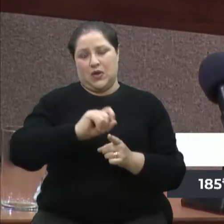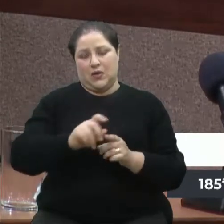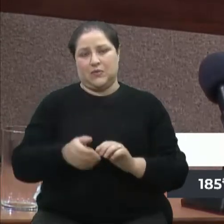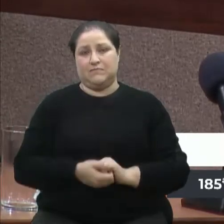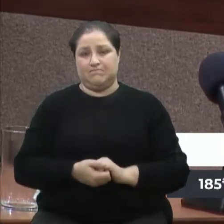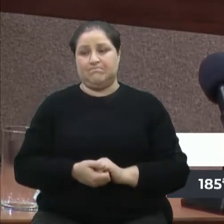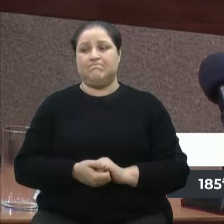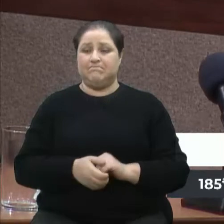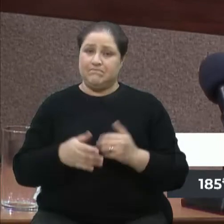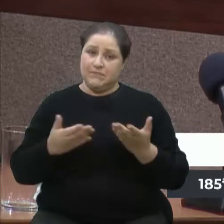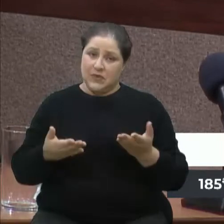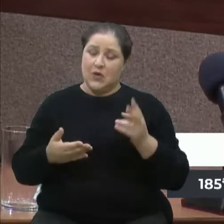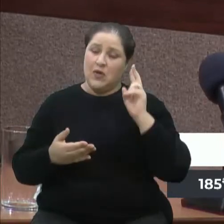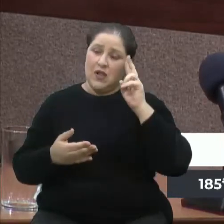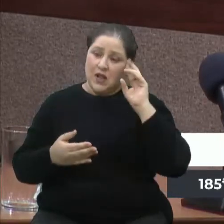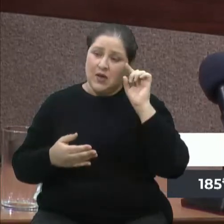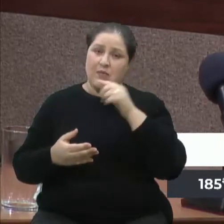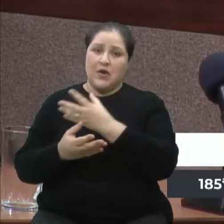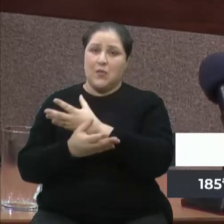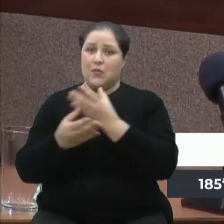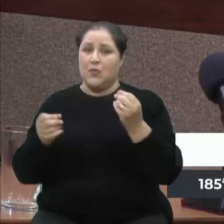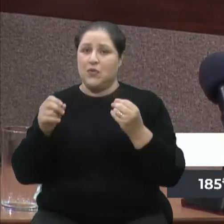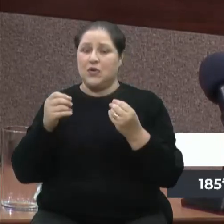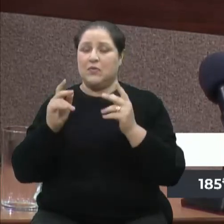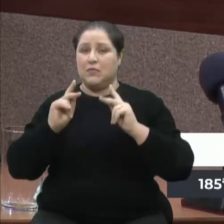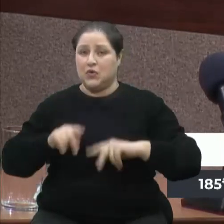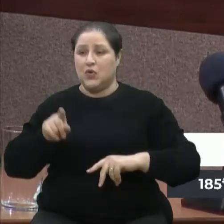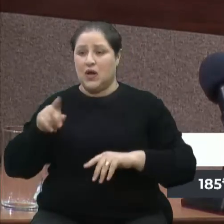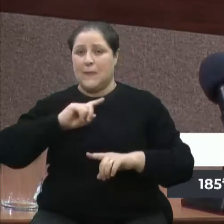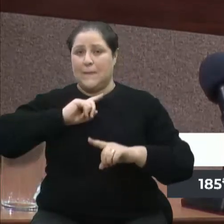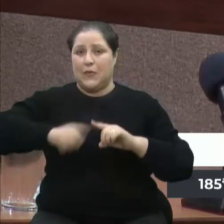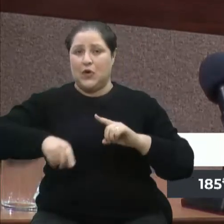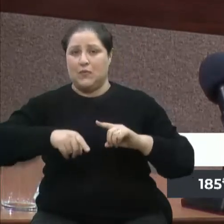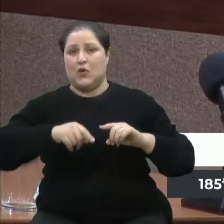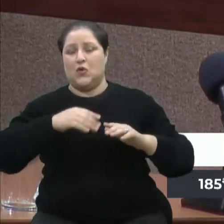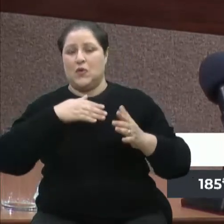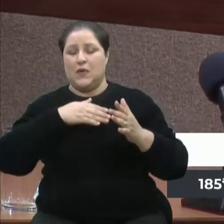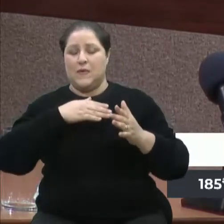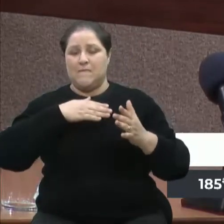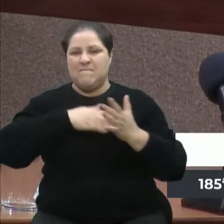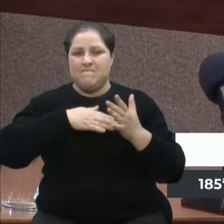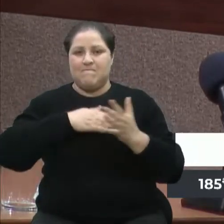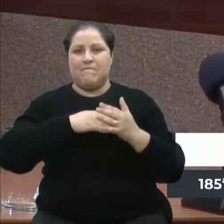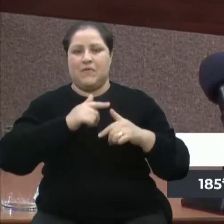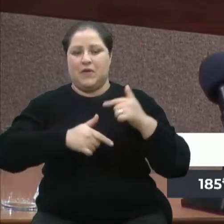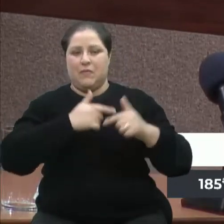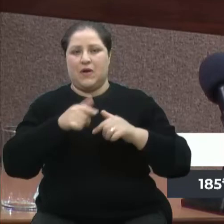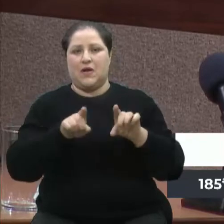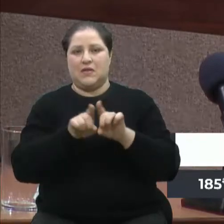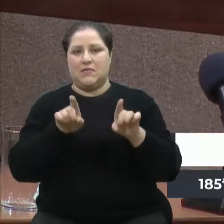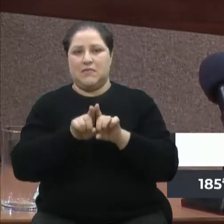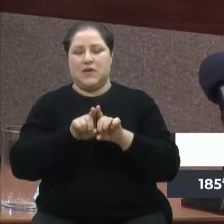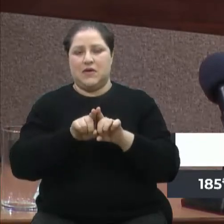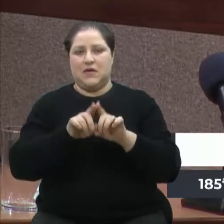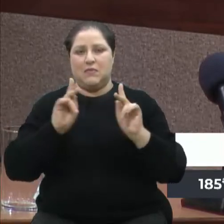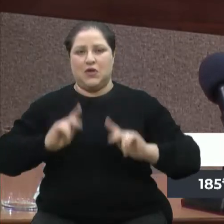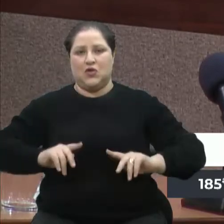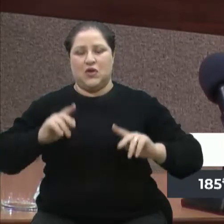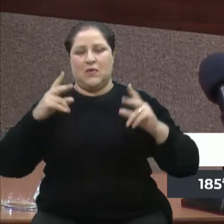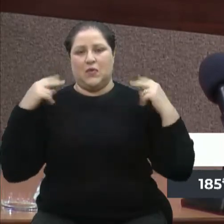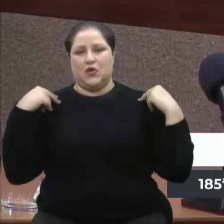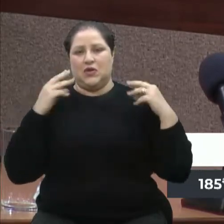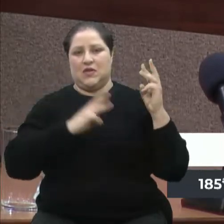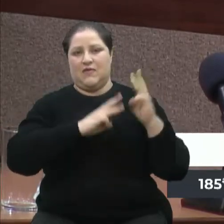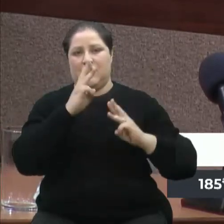muita gente que ele impediu de trabalhar, vereador Bressan, inclusive os vanzeiros, venderam o seu ganha-pão